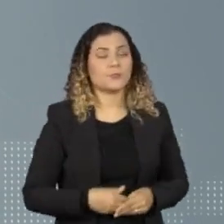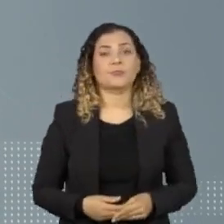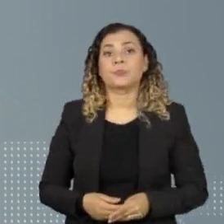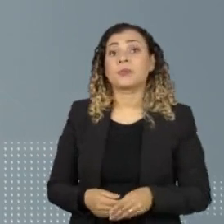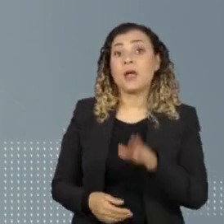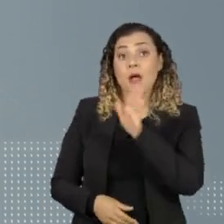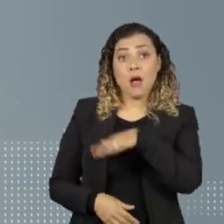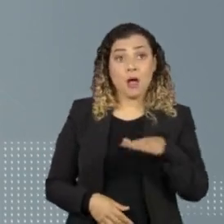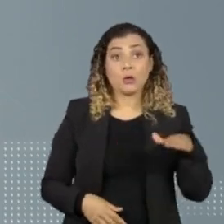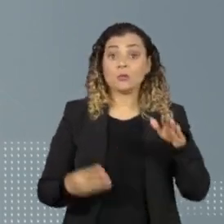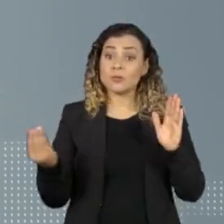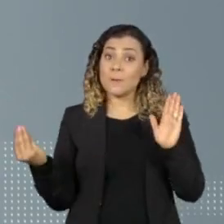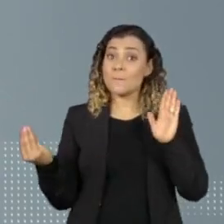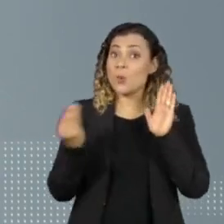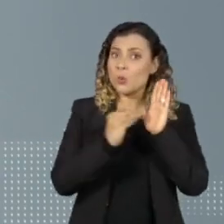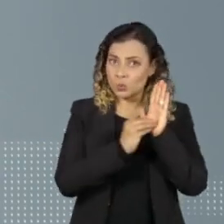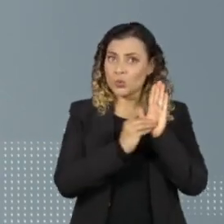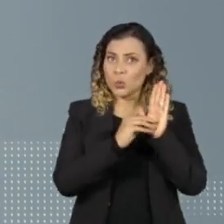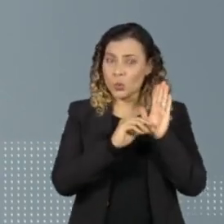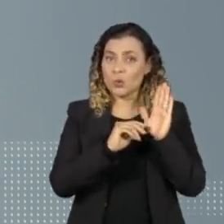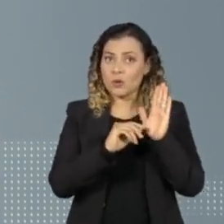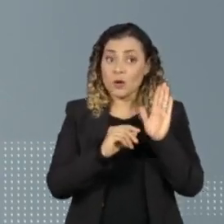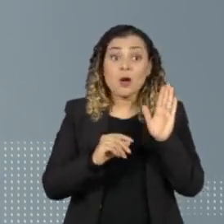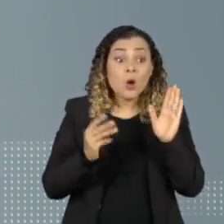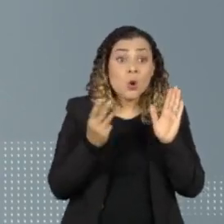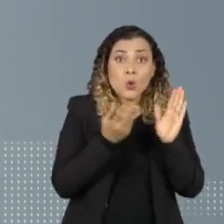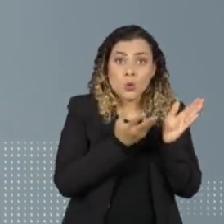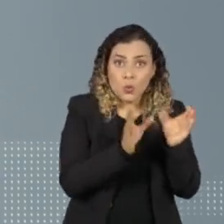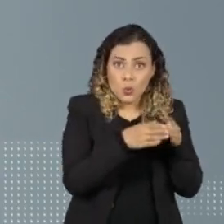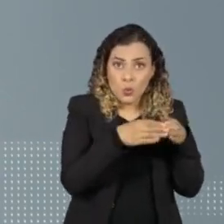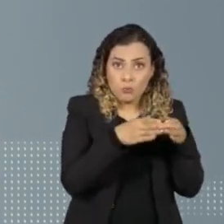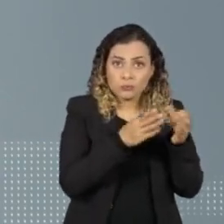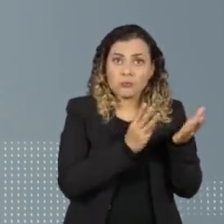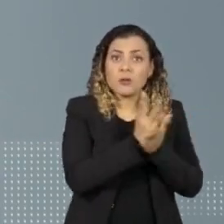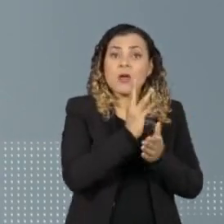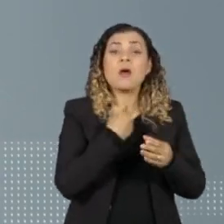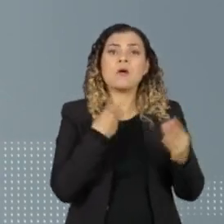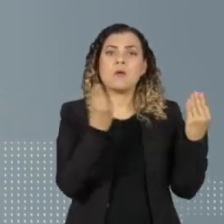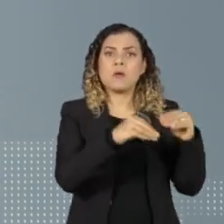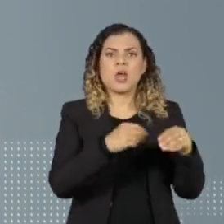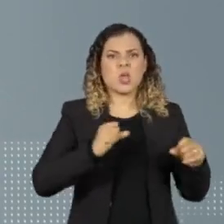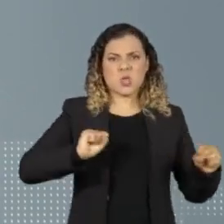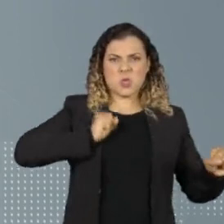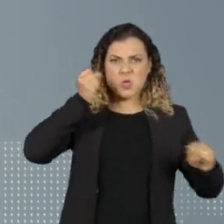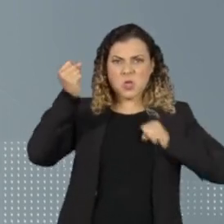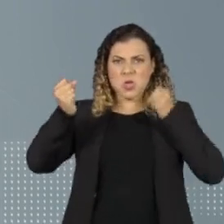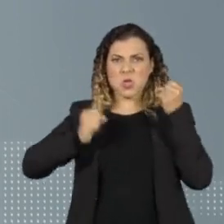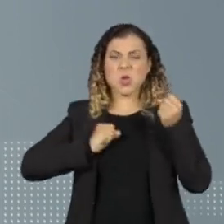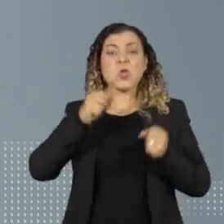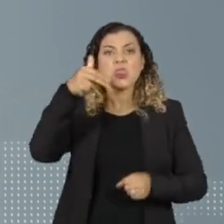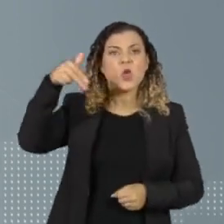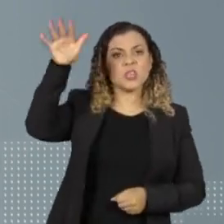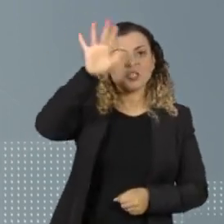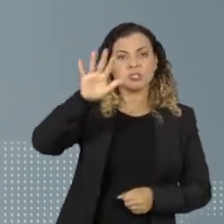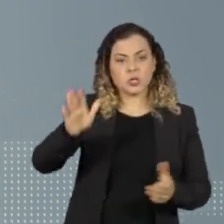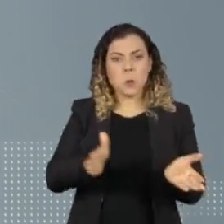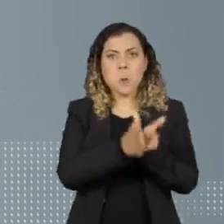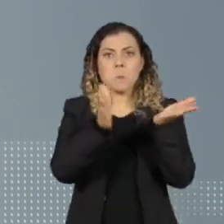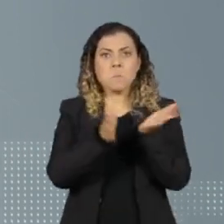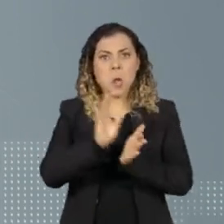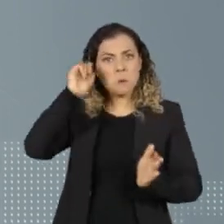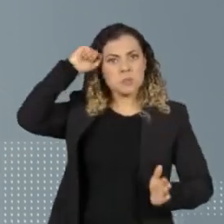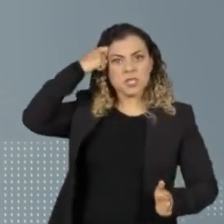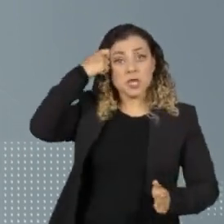estudante foi adicionado ao grupo que postou mensagens de ódio contra negros, nordestinos e pobres, além de